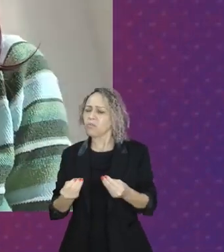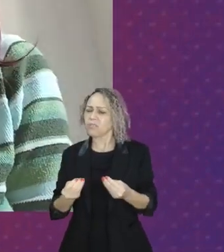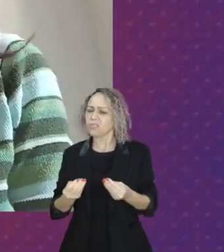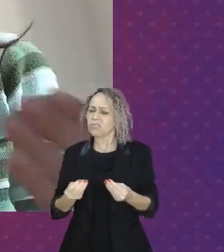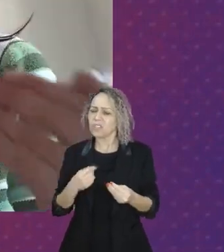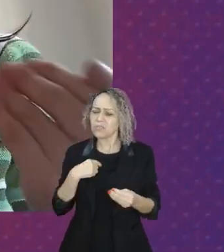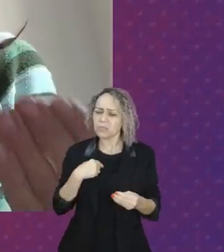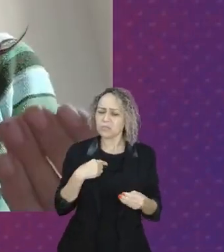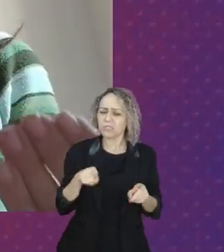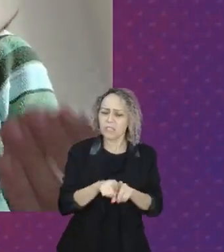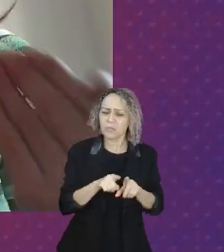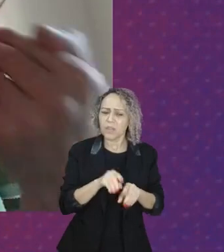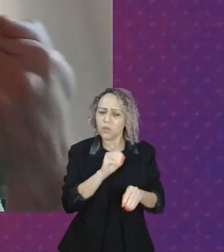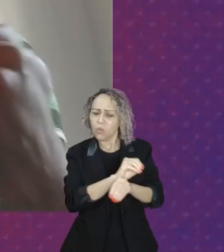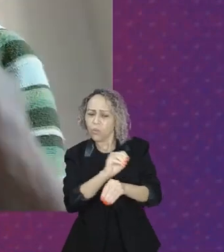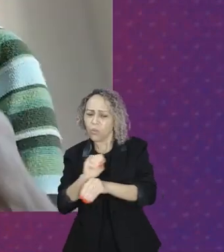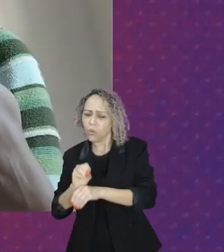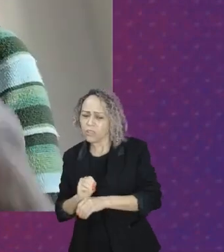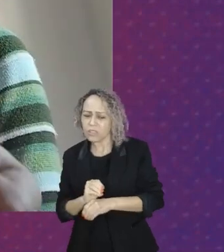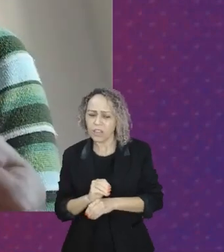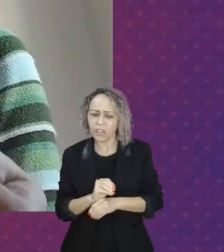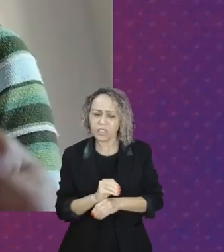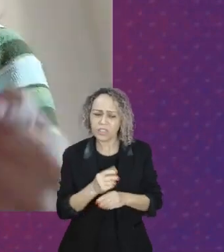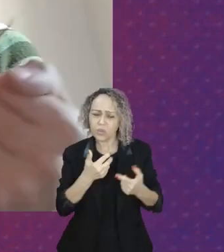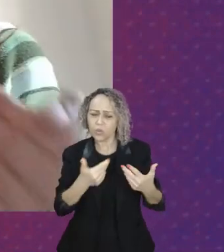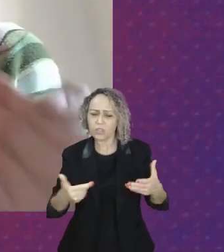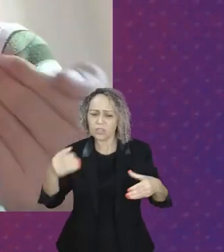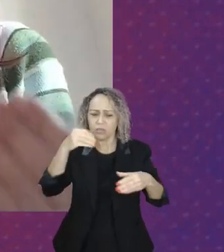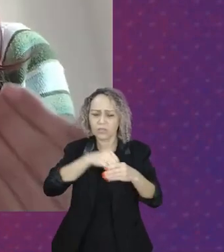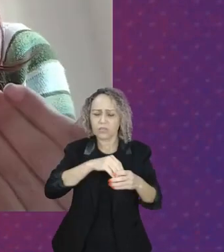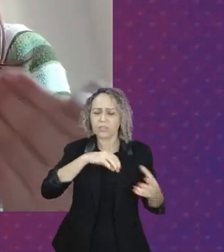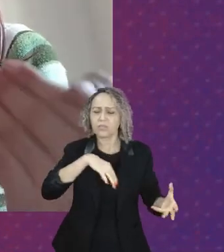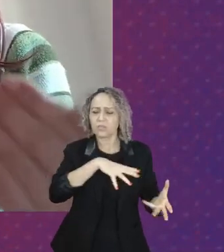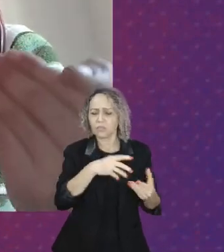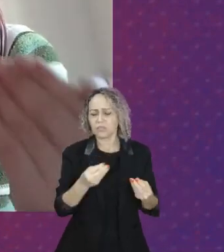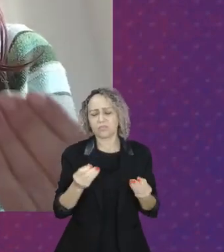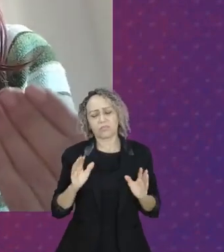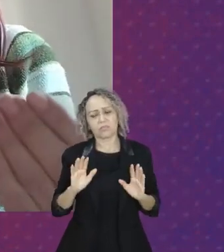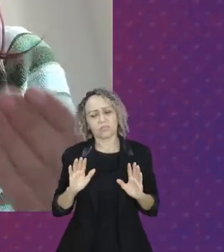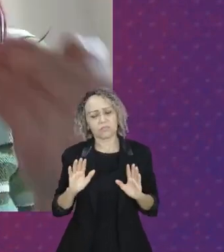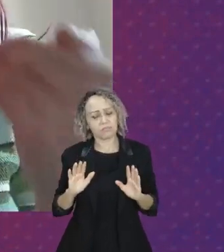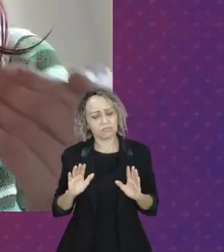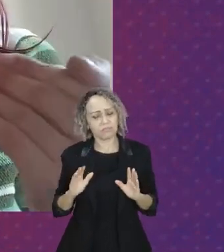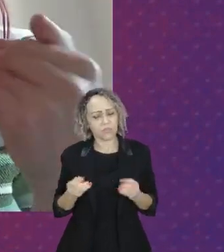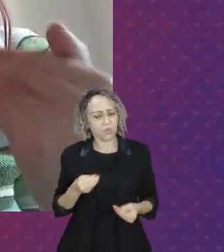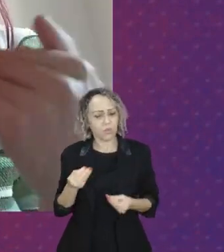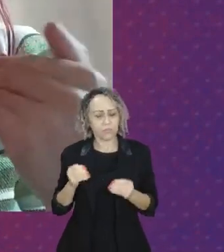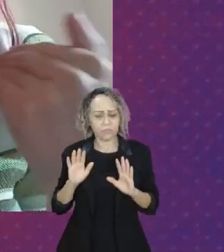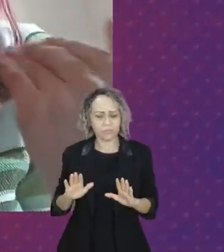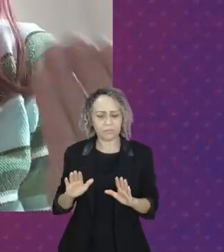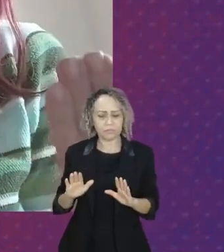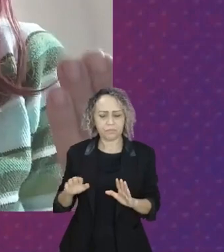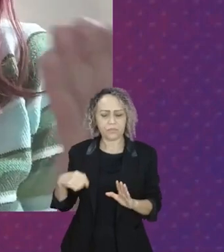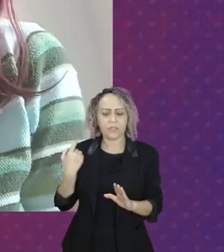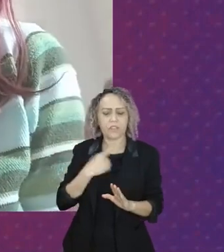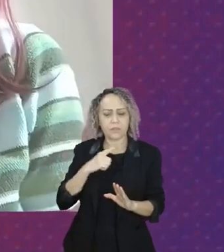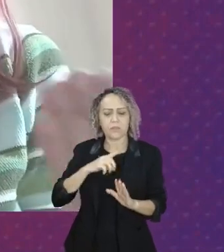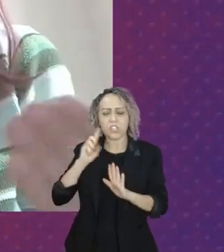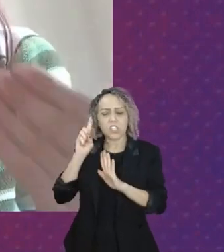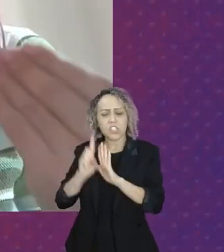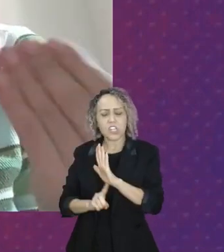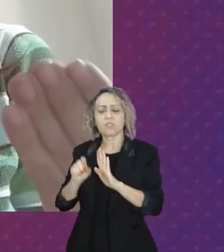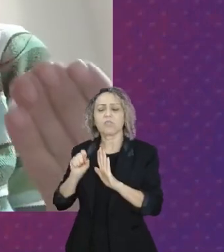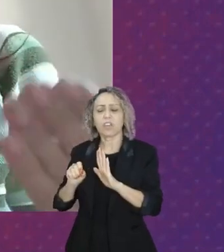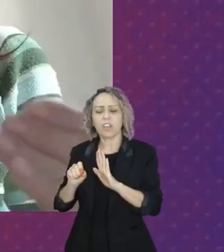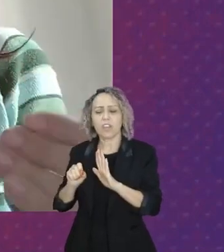mulher e que entram dentro de um direito que a gente tem de compartilhar as coisas